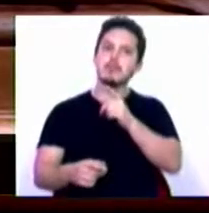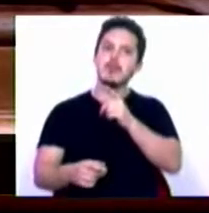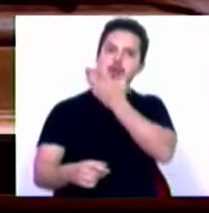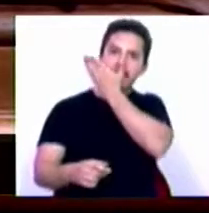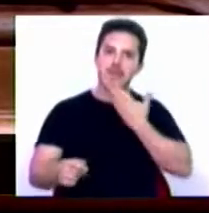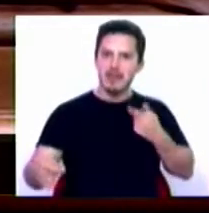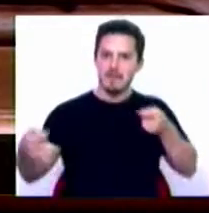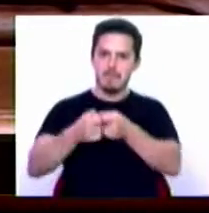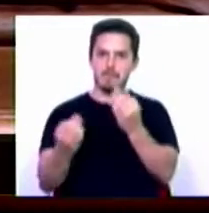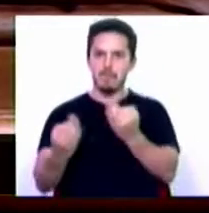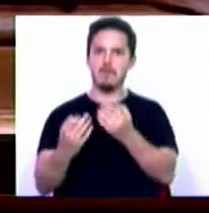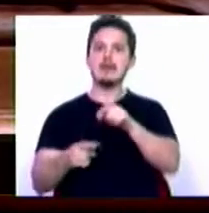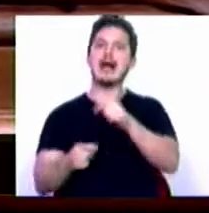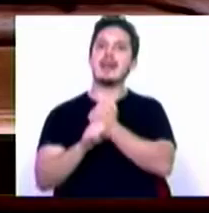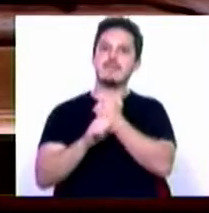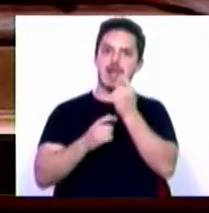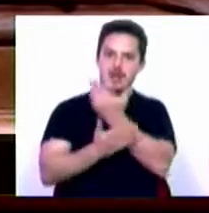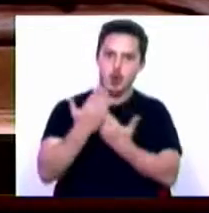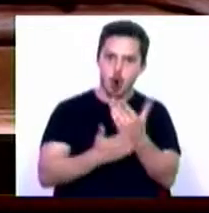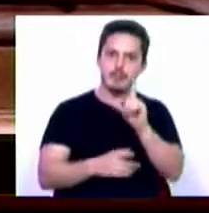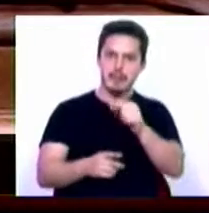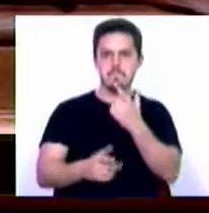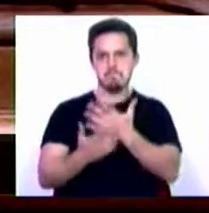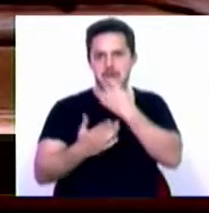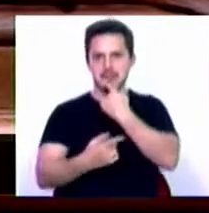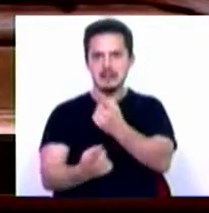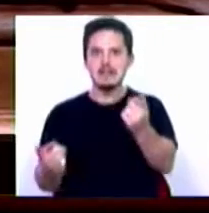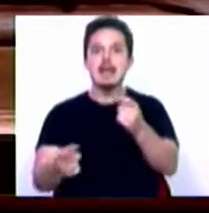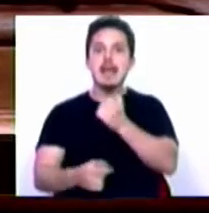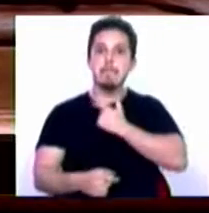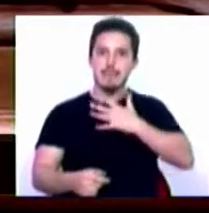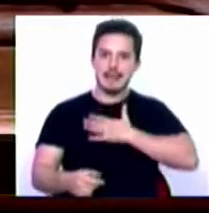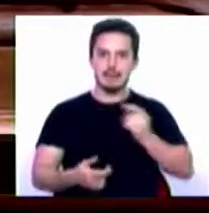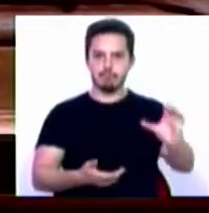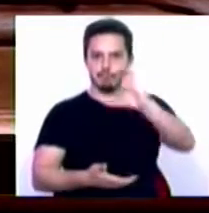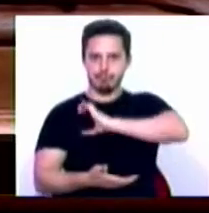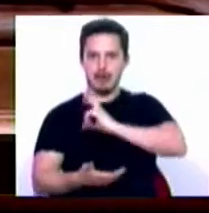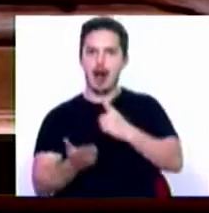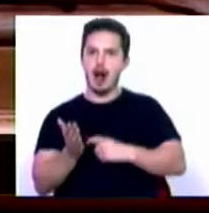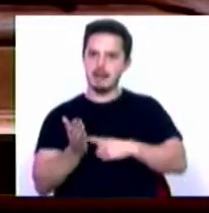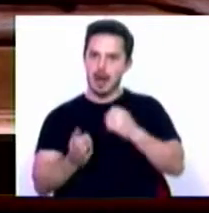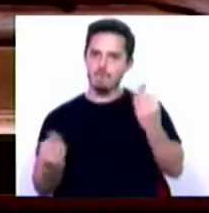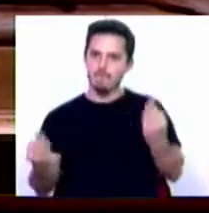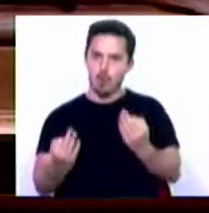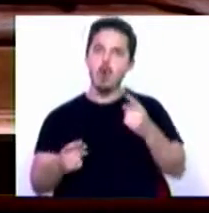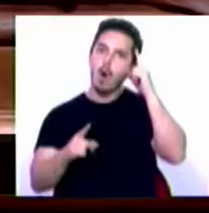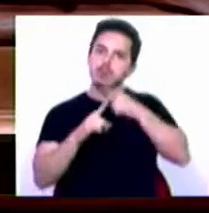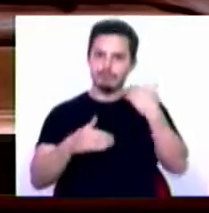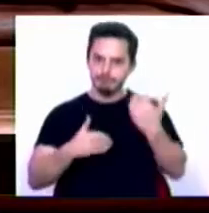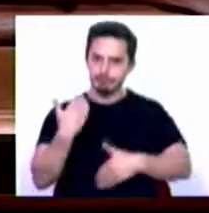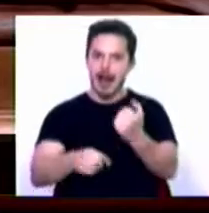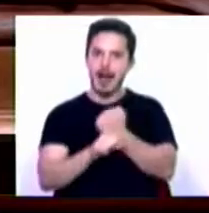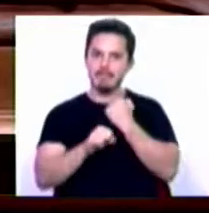nos apoios à atividade económica e também se cita novamente, as empresas receberam os apoios necessários para retomar a sua